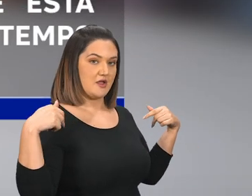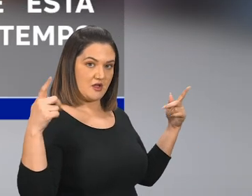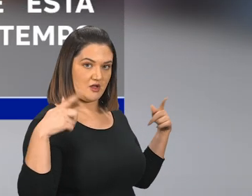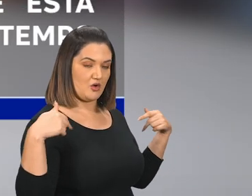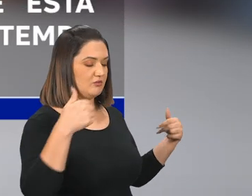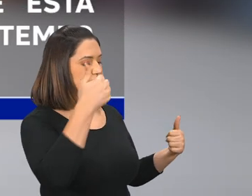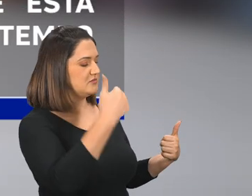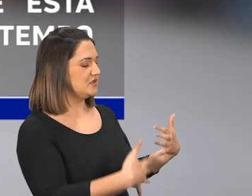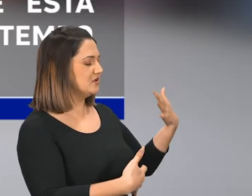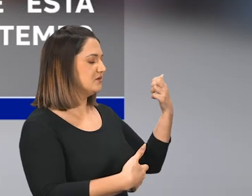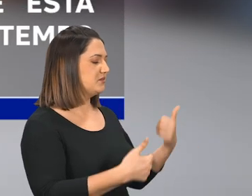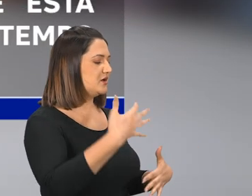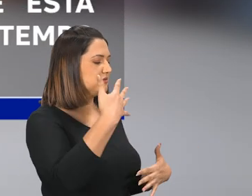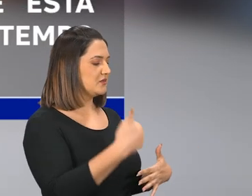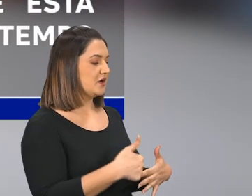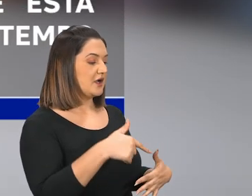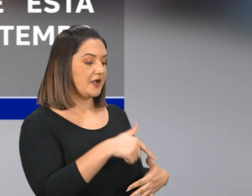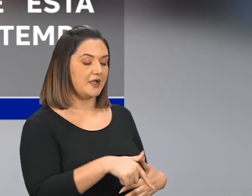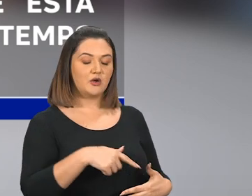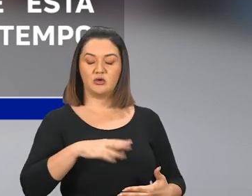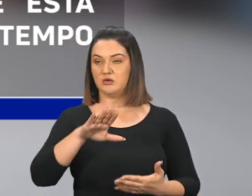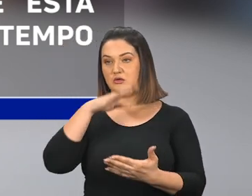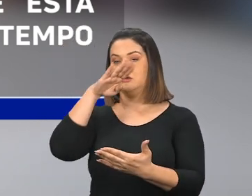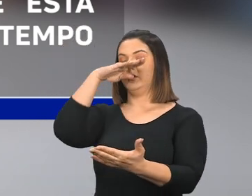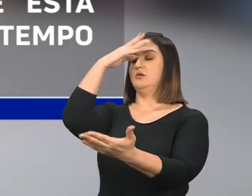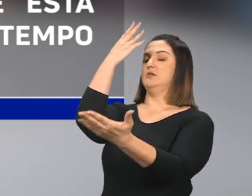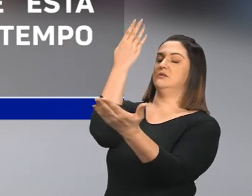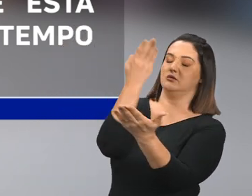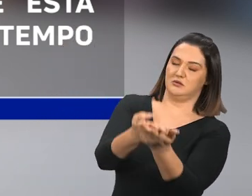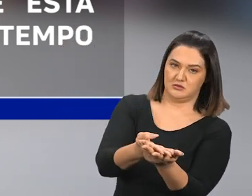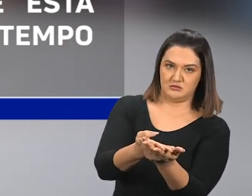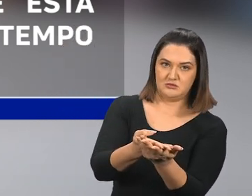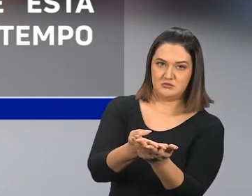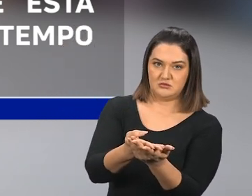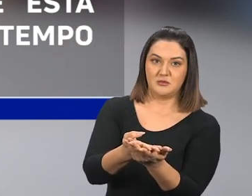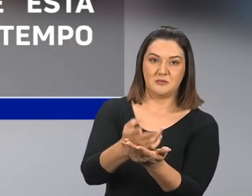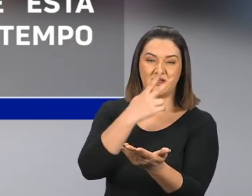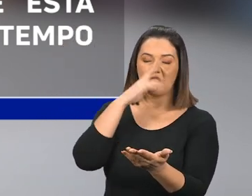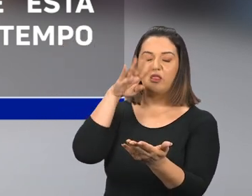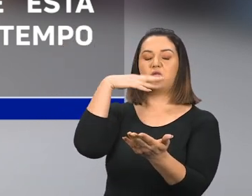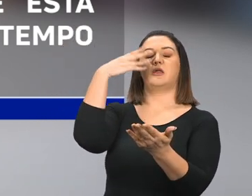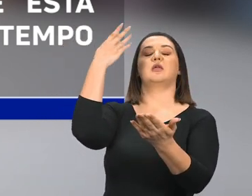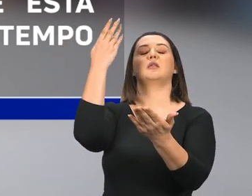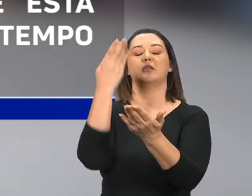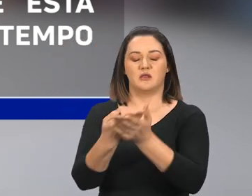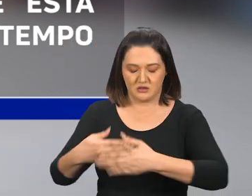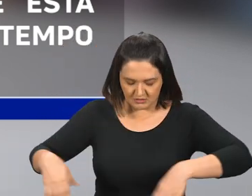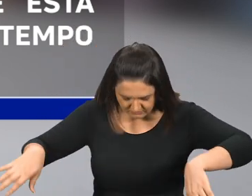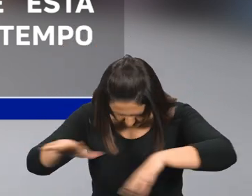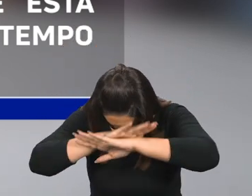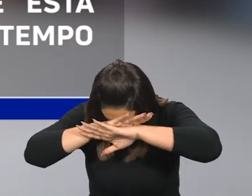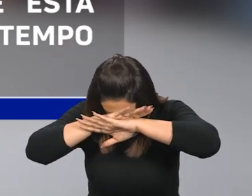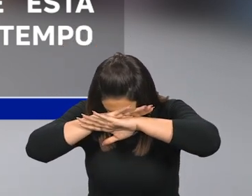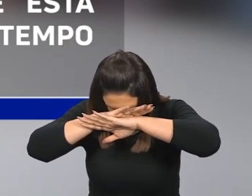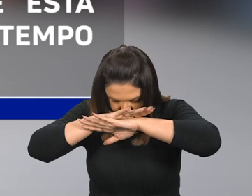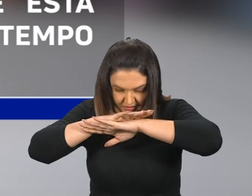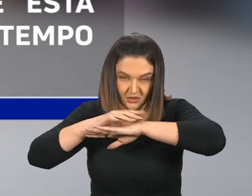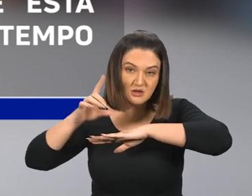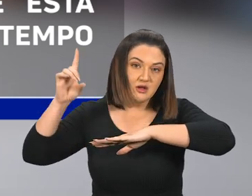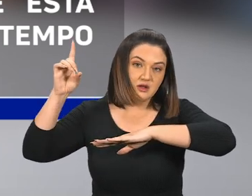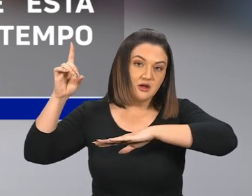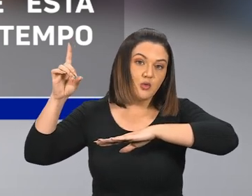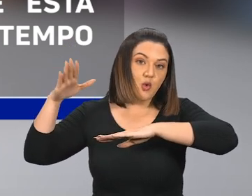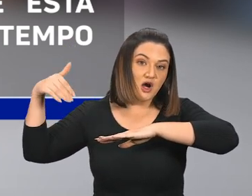Gabriel falava comigo, Com Daniel, Quando caí sem sentidos, Ou seja, Ele desmaiou, Rosto em terra, E ele, Porém, Me